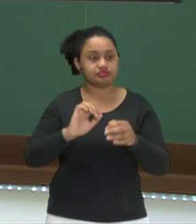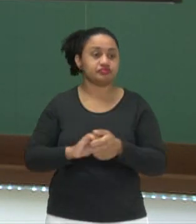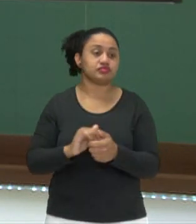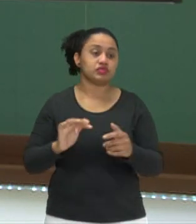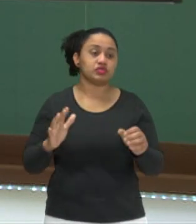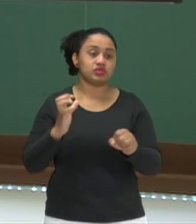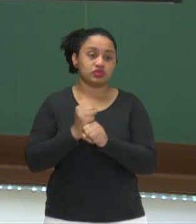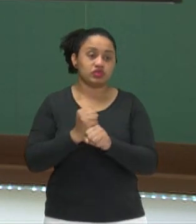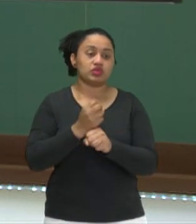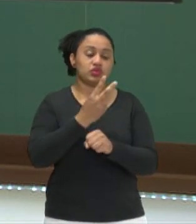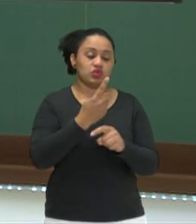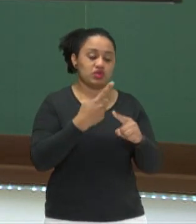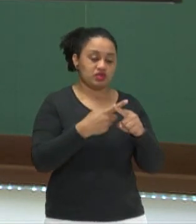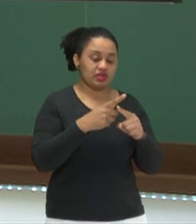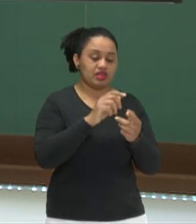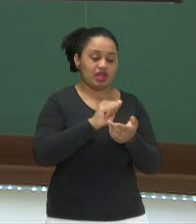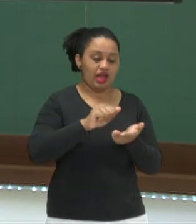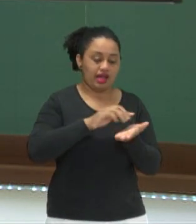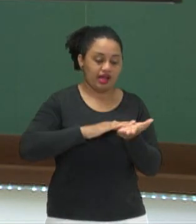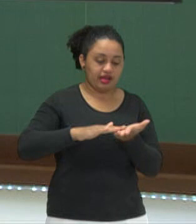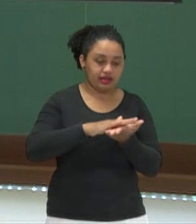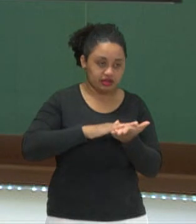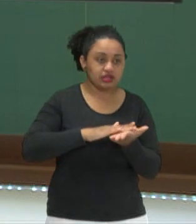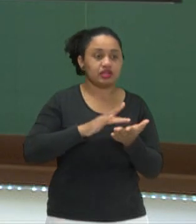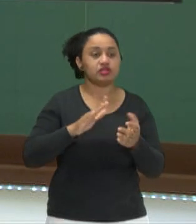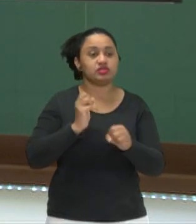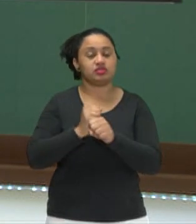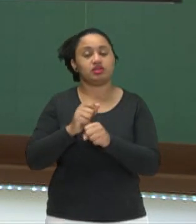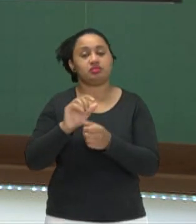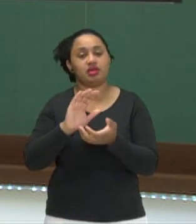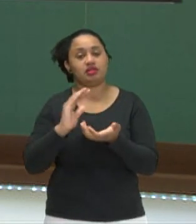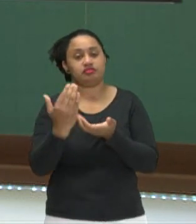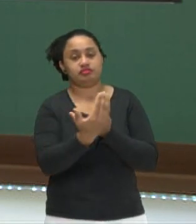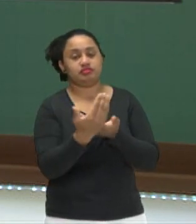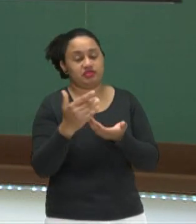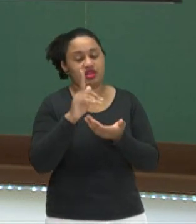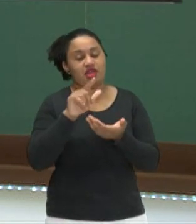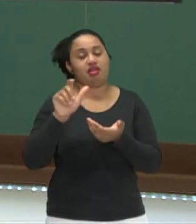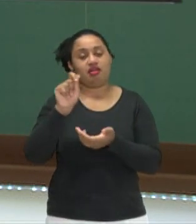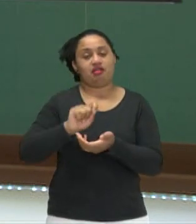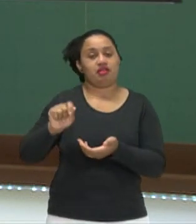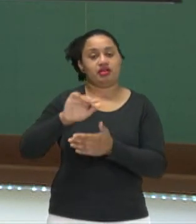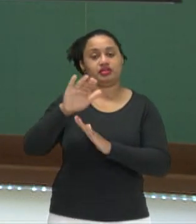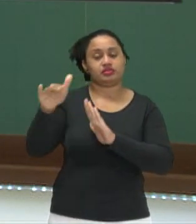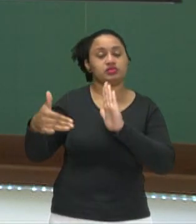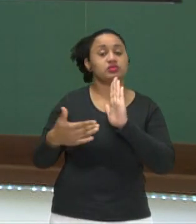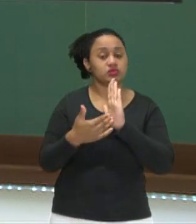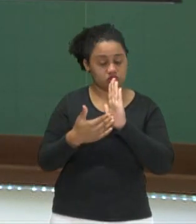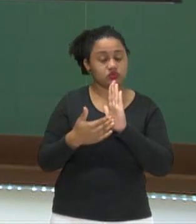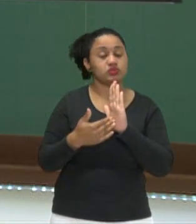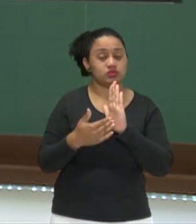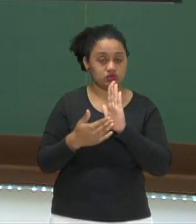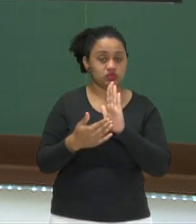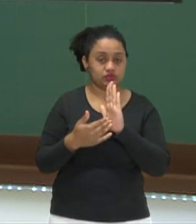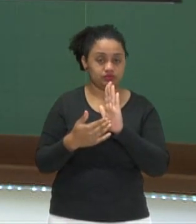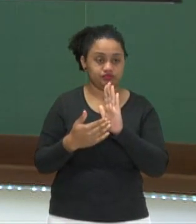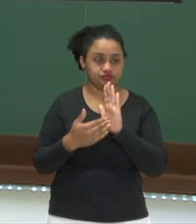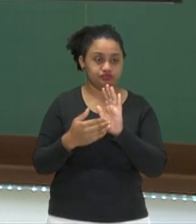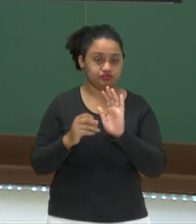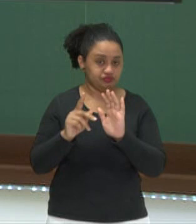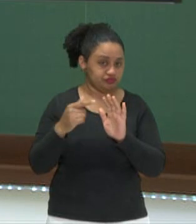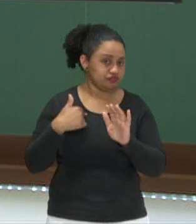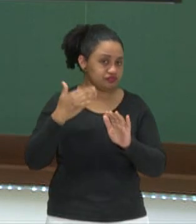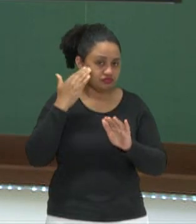somando duas vezes a área da base mais a área lateral, vai dar o que a gente chama da nossa área total.